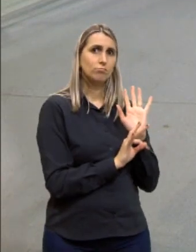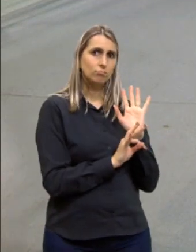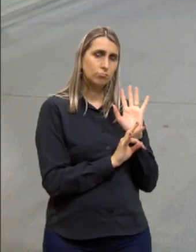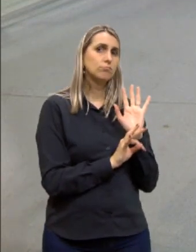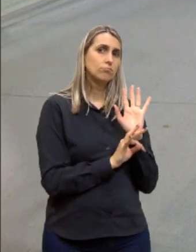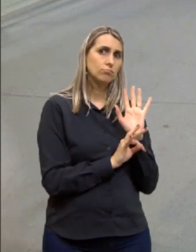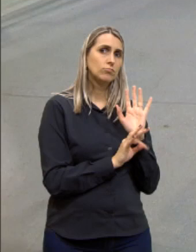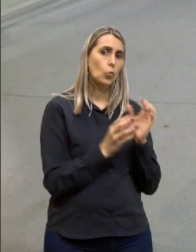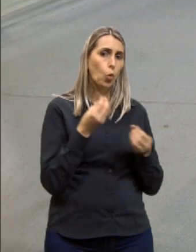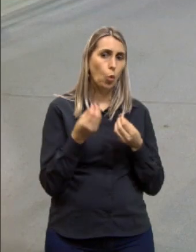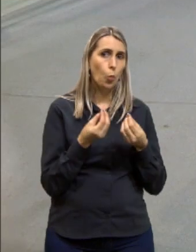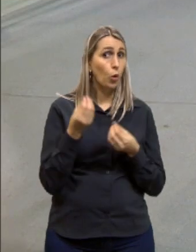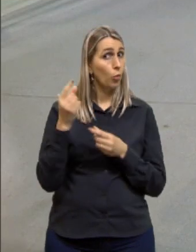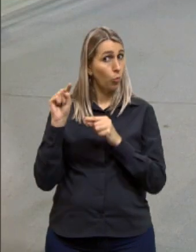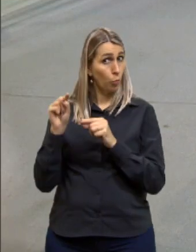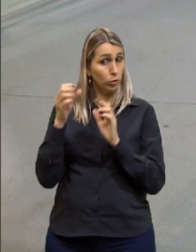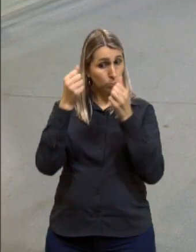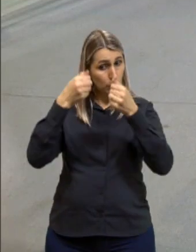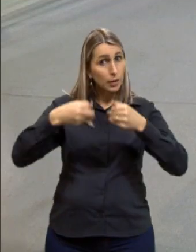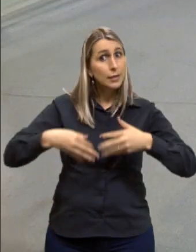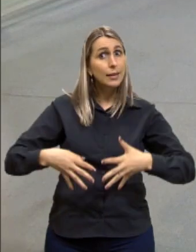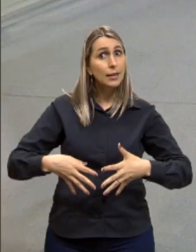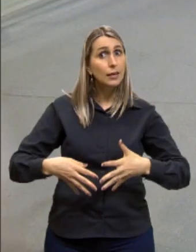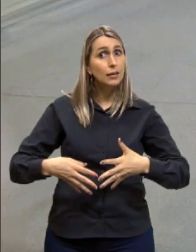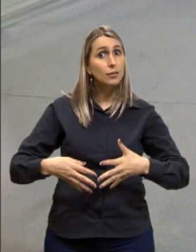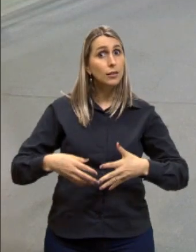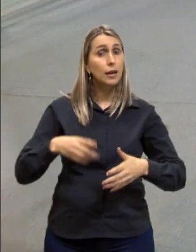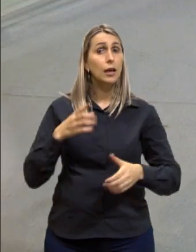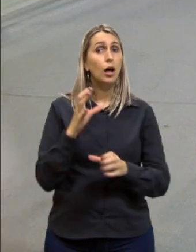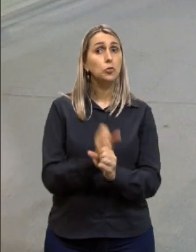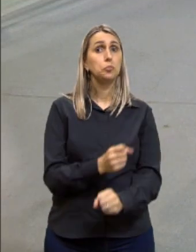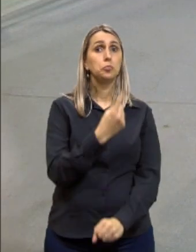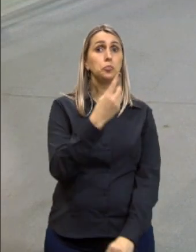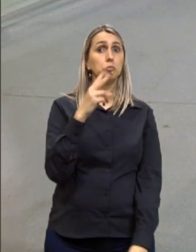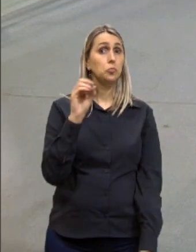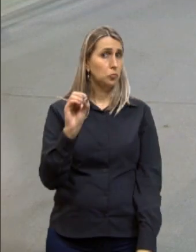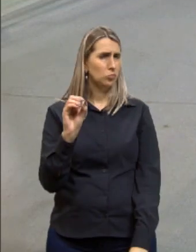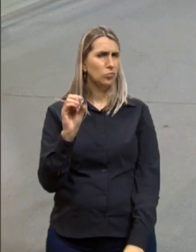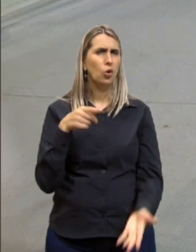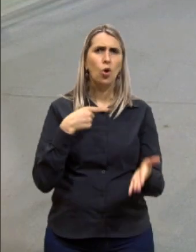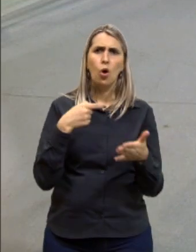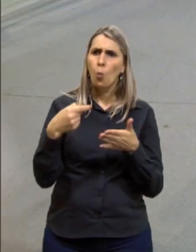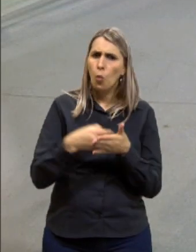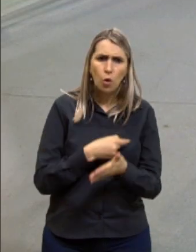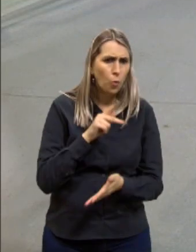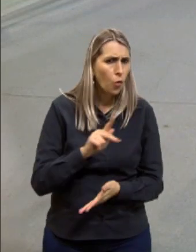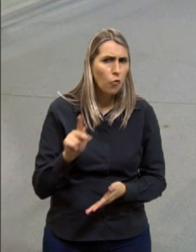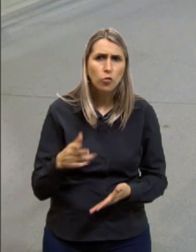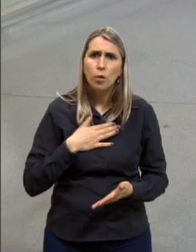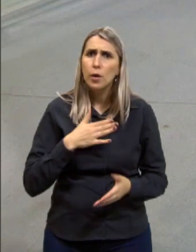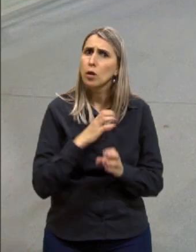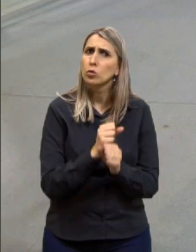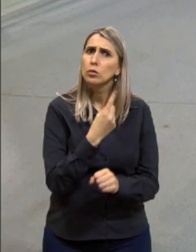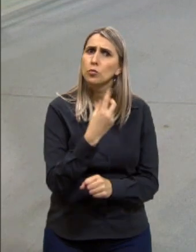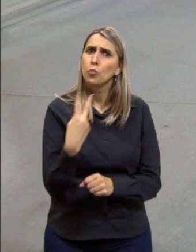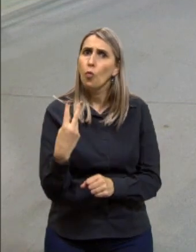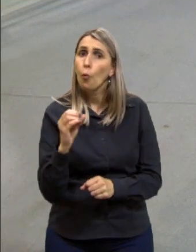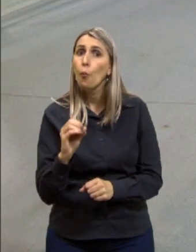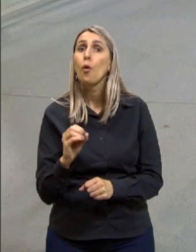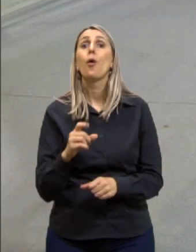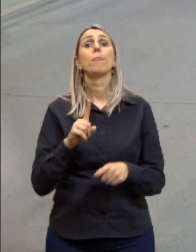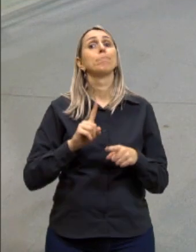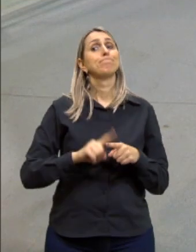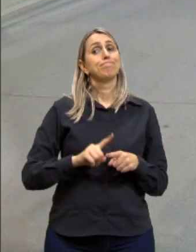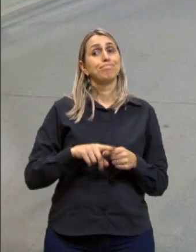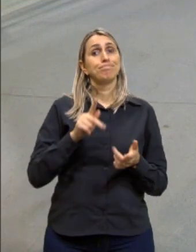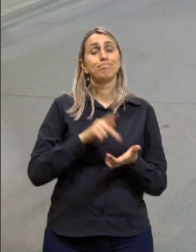faz, como eu coloquei aqui, só que daí ele tira 120. Aí ele me pergunta, por que, professor, que eu tirei 120? Porque, na